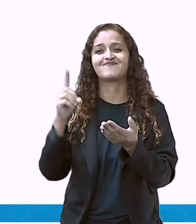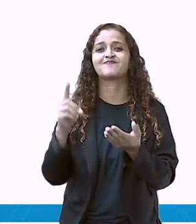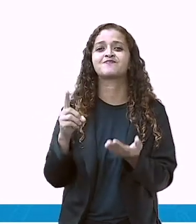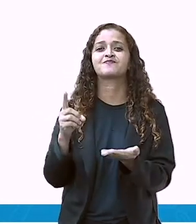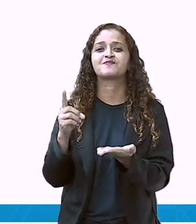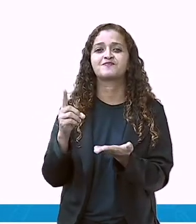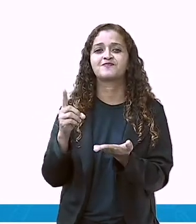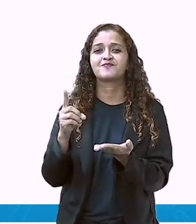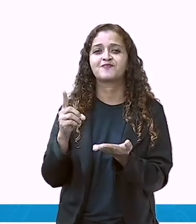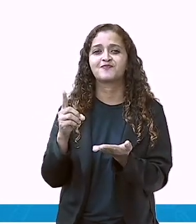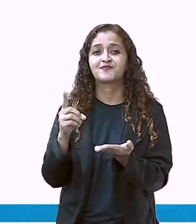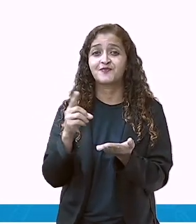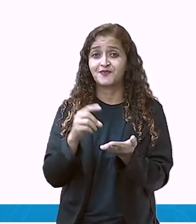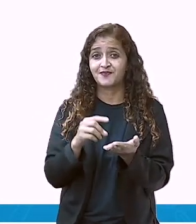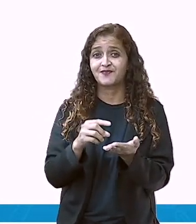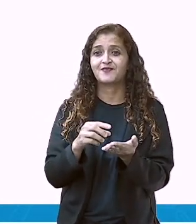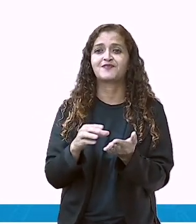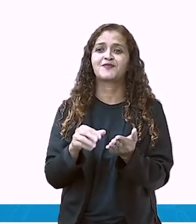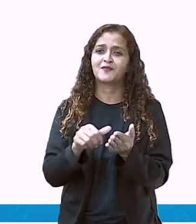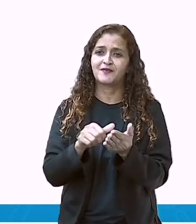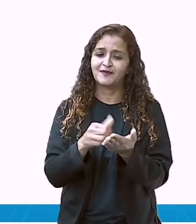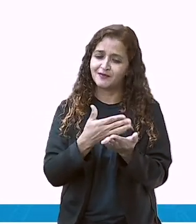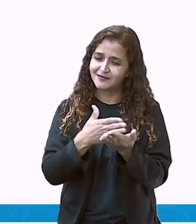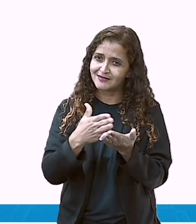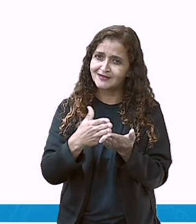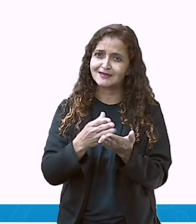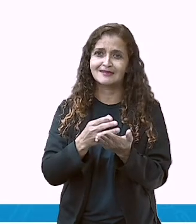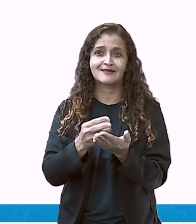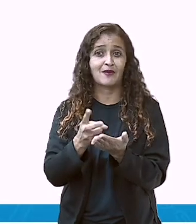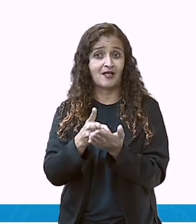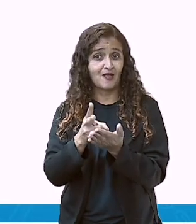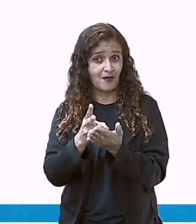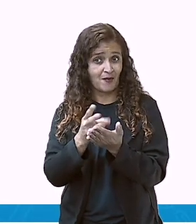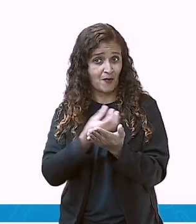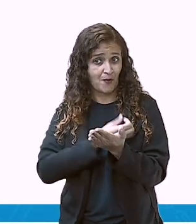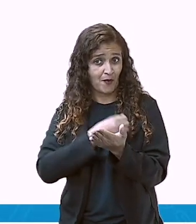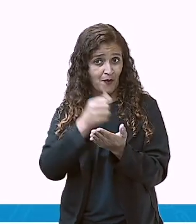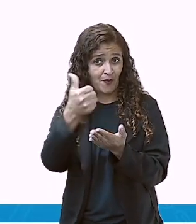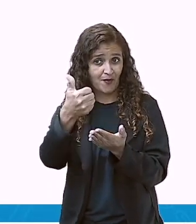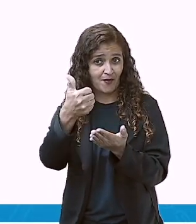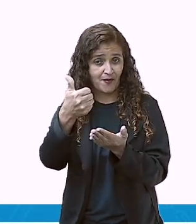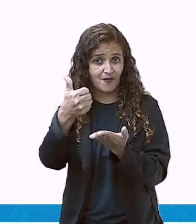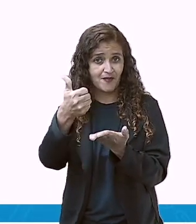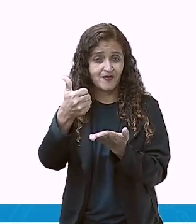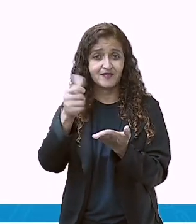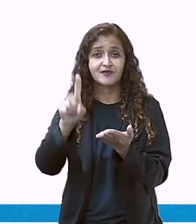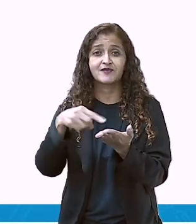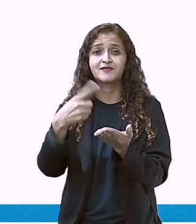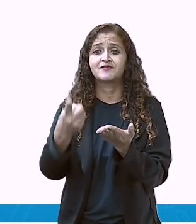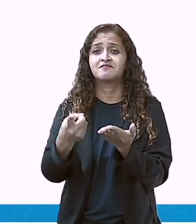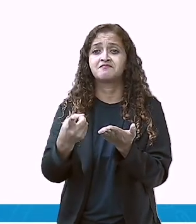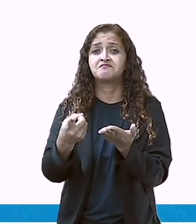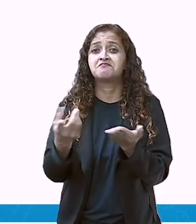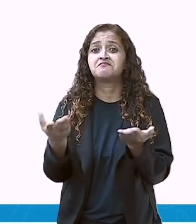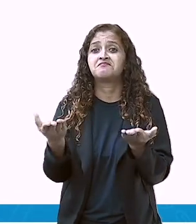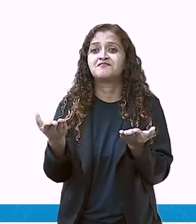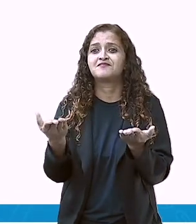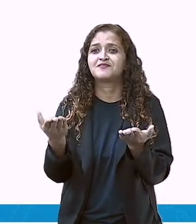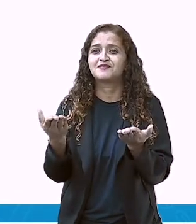Olha, começa também no dia primeiro. Começa com o numeral um. Depois de julho?